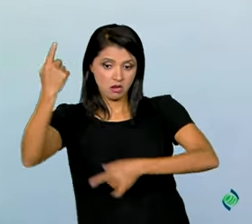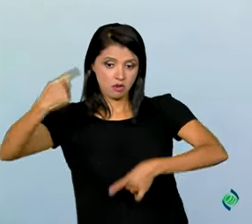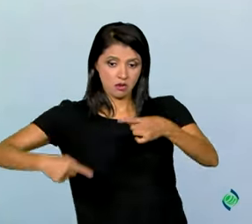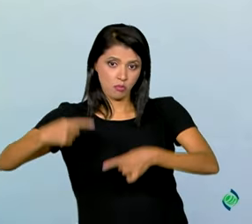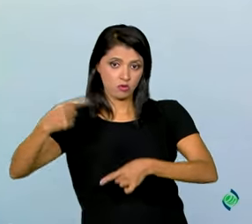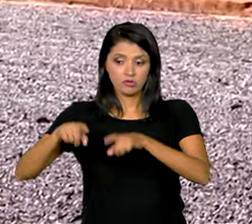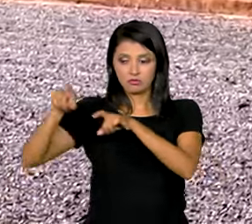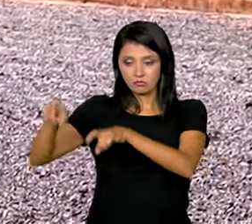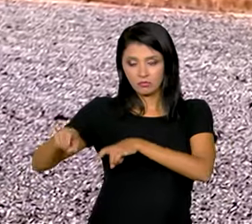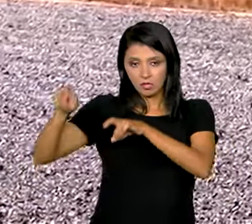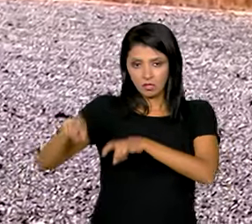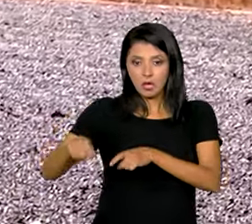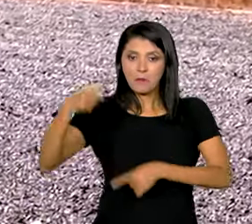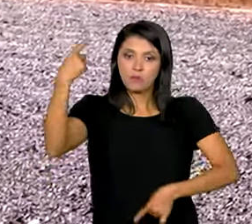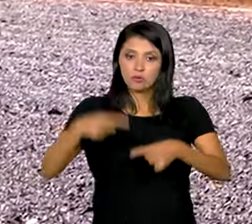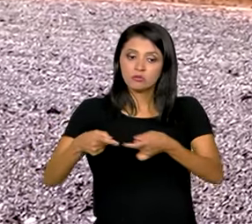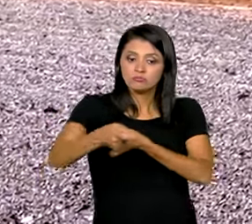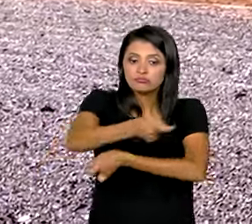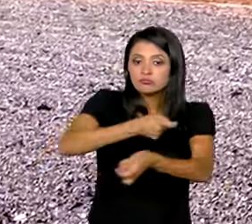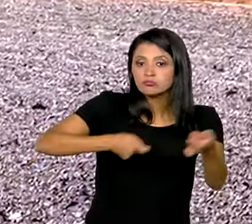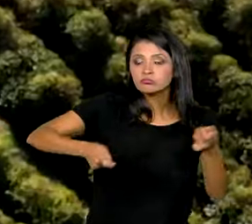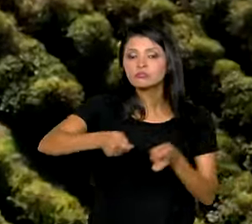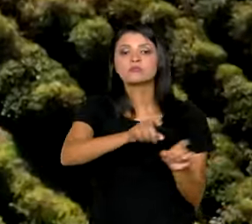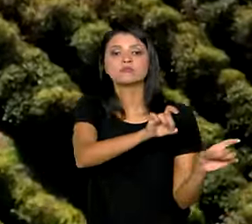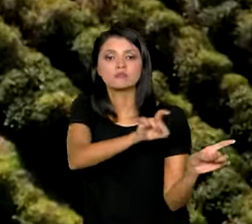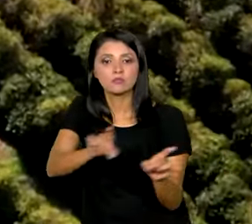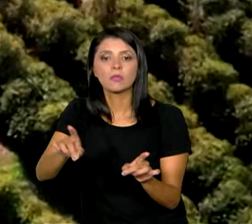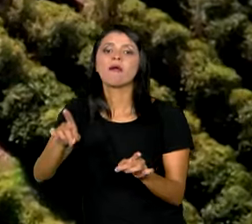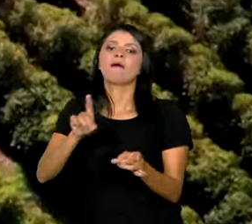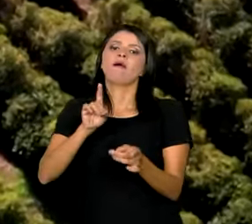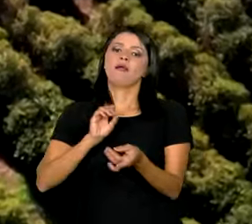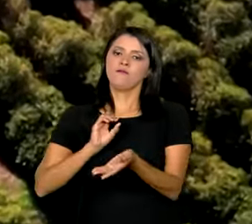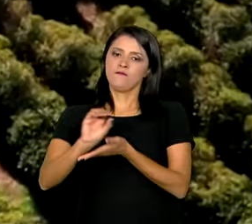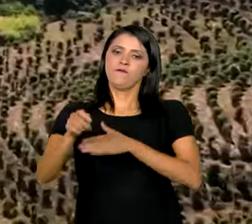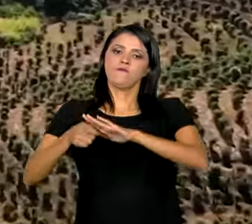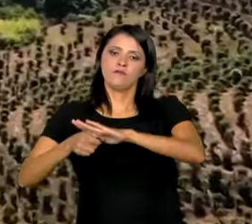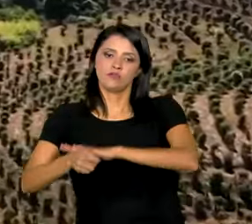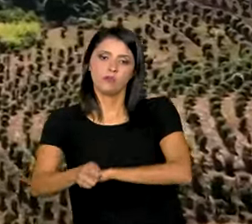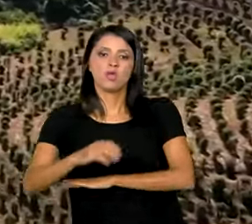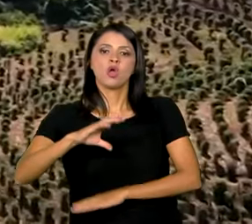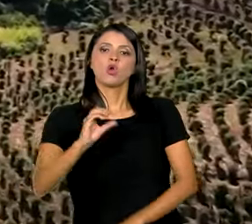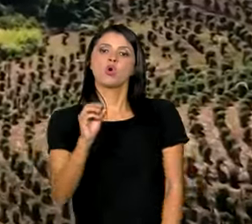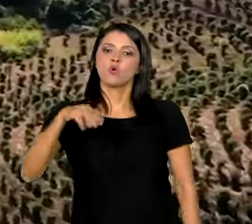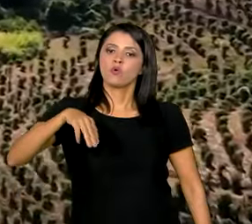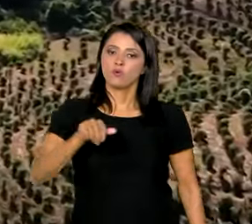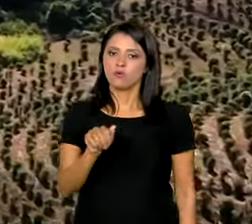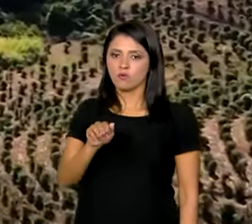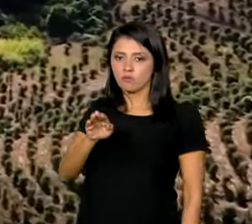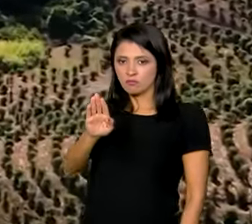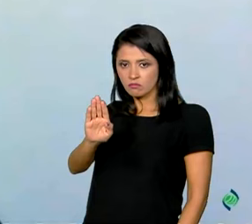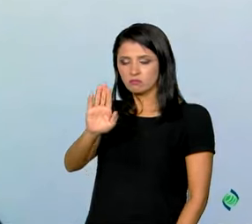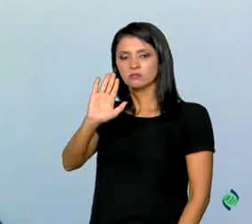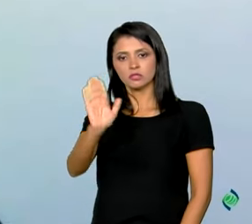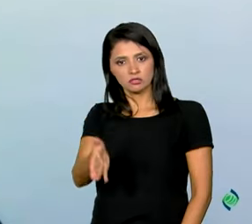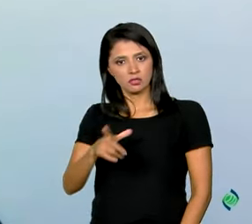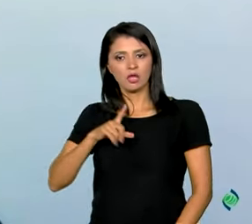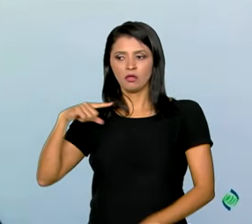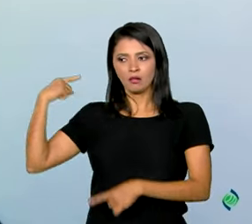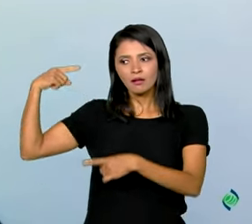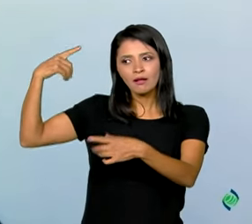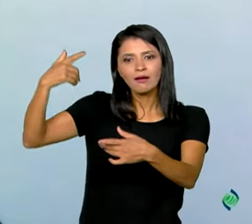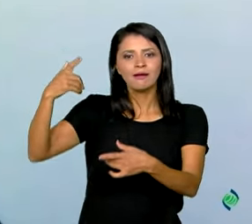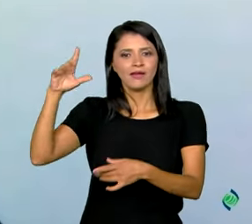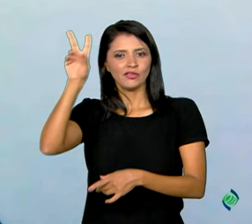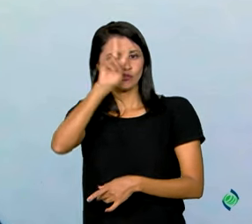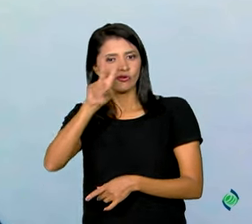agrícola, política de comercialização e de investimento. E a Conab tem o histórico extraordinário de